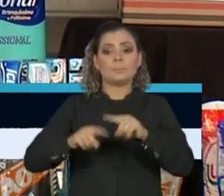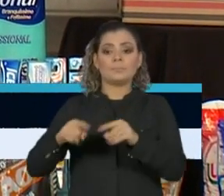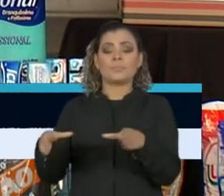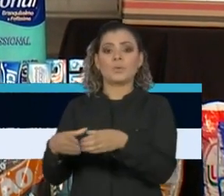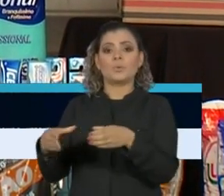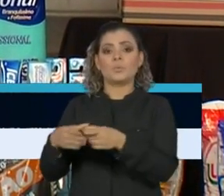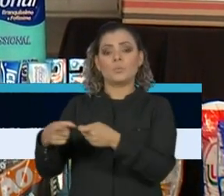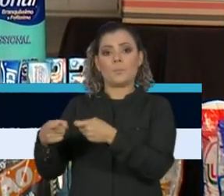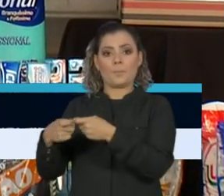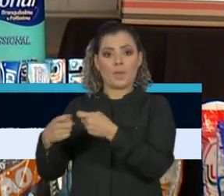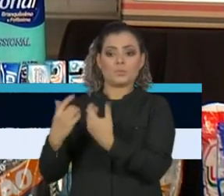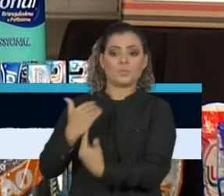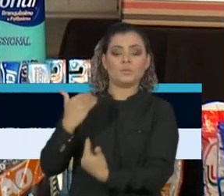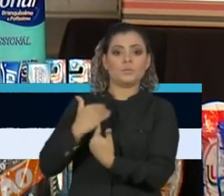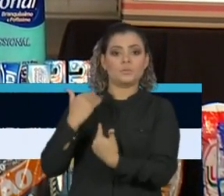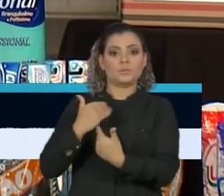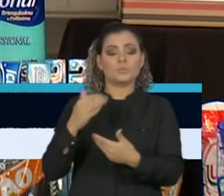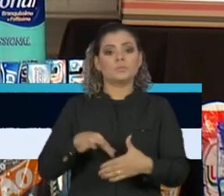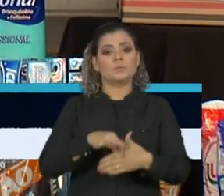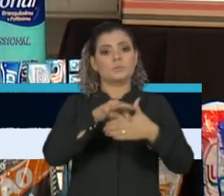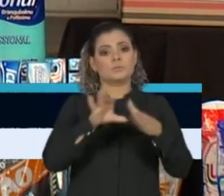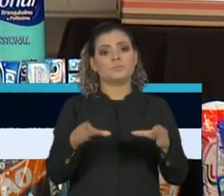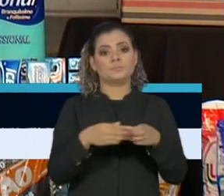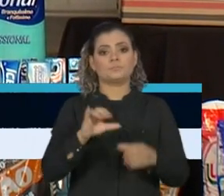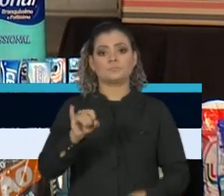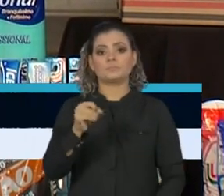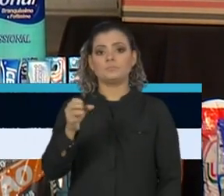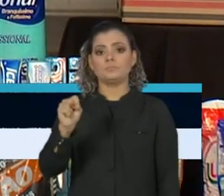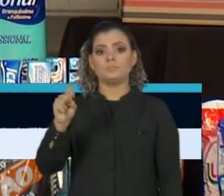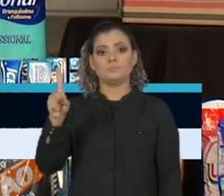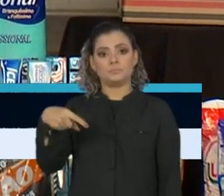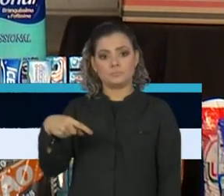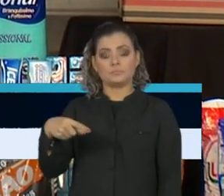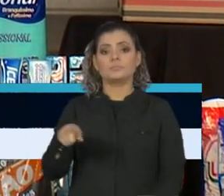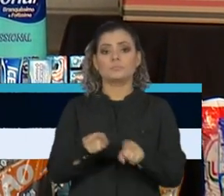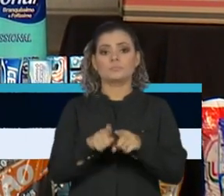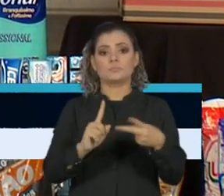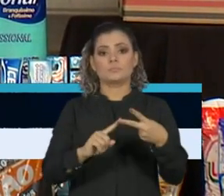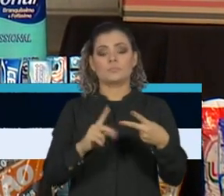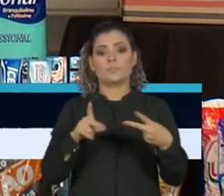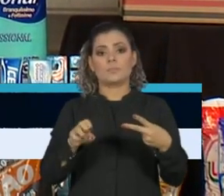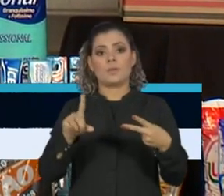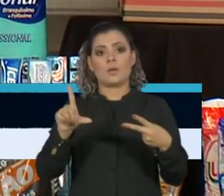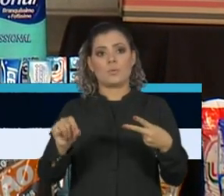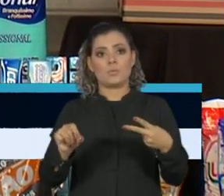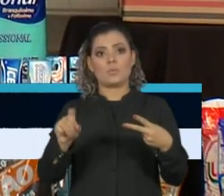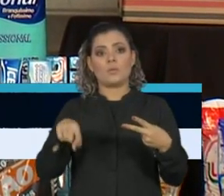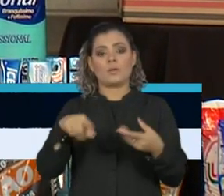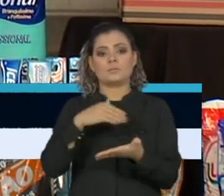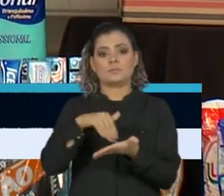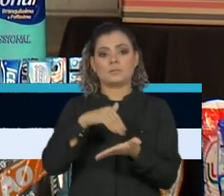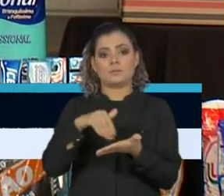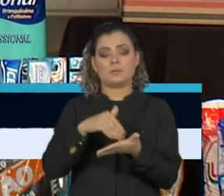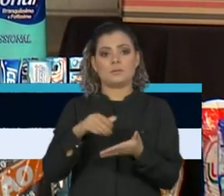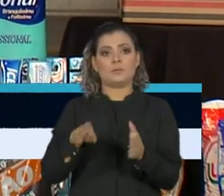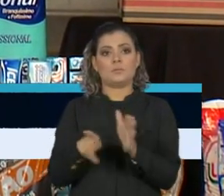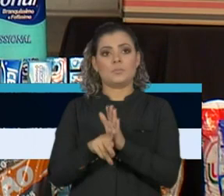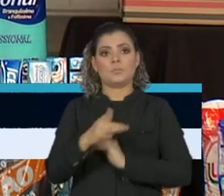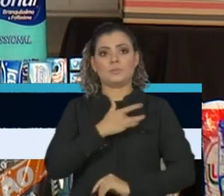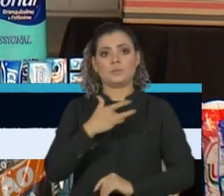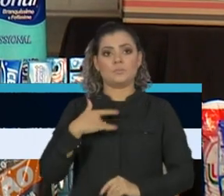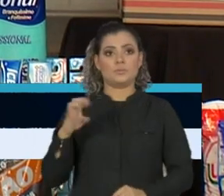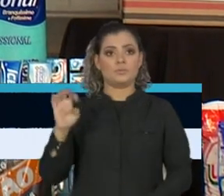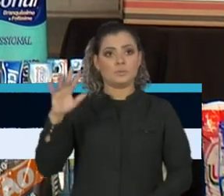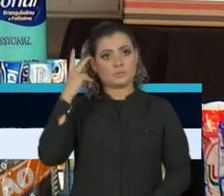sanitaristas liderados pelo doutor José Henrique Guerman e o doutor Paulo Menezes da Secretaria de Saúde